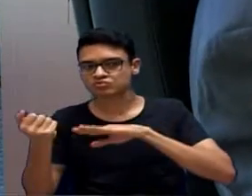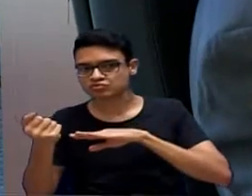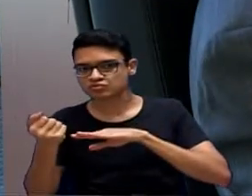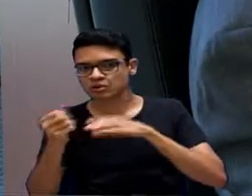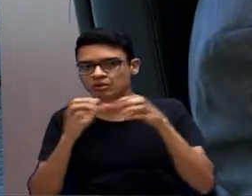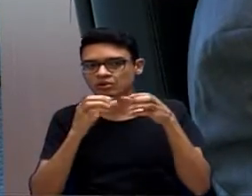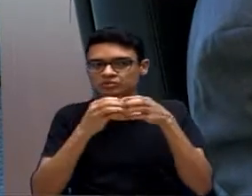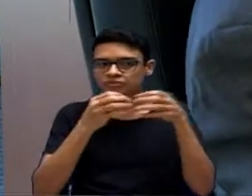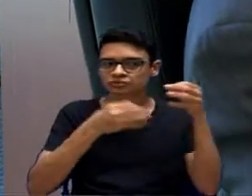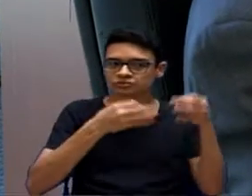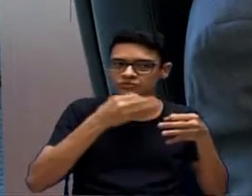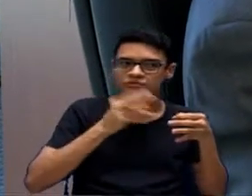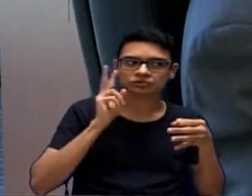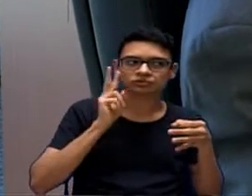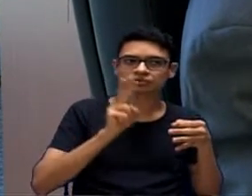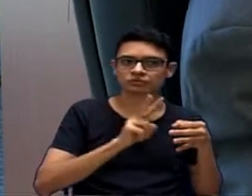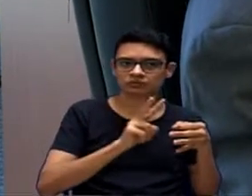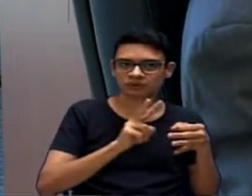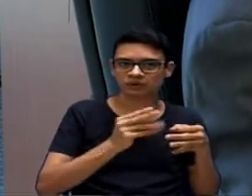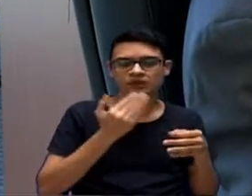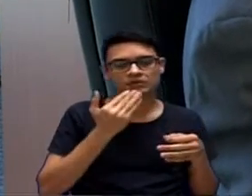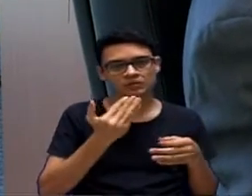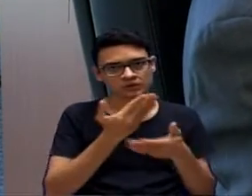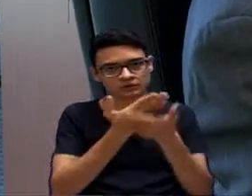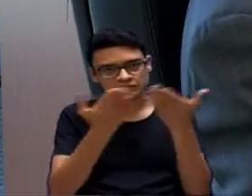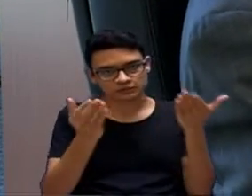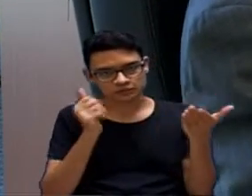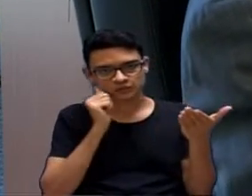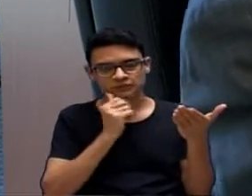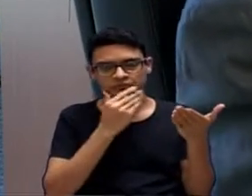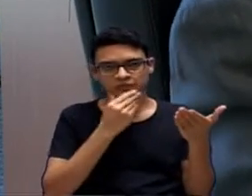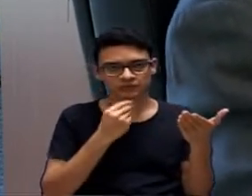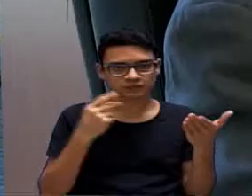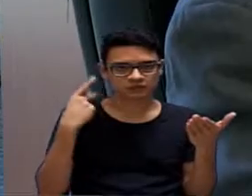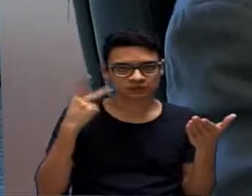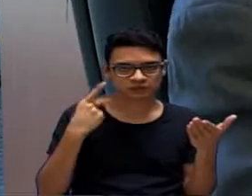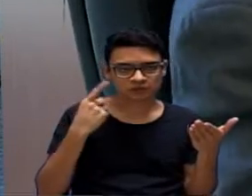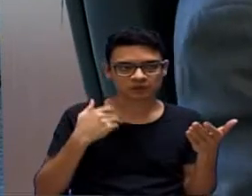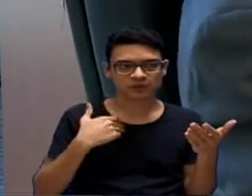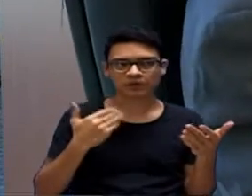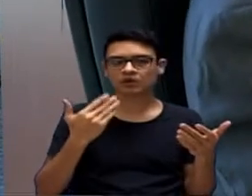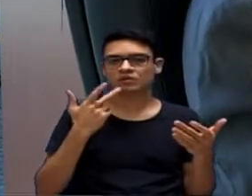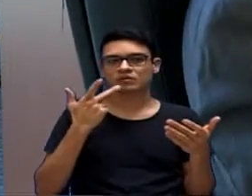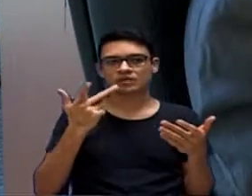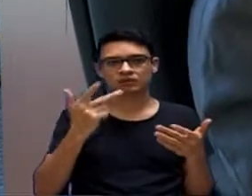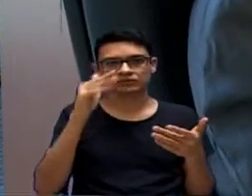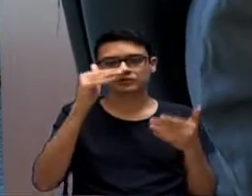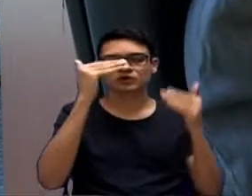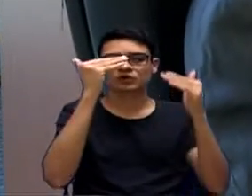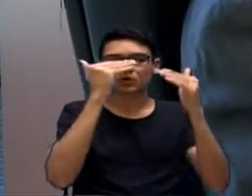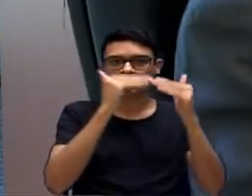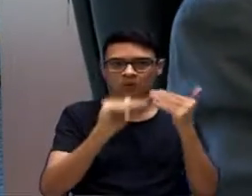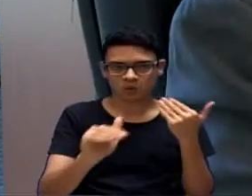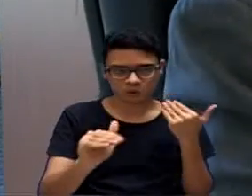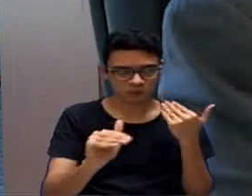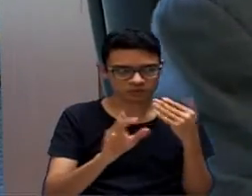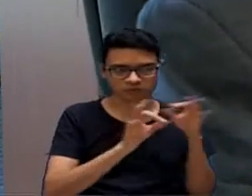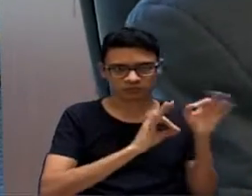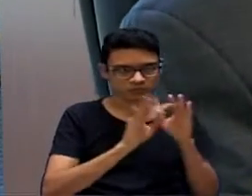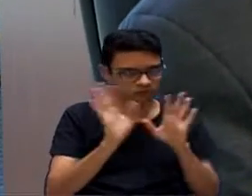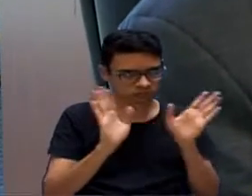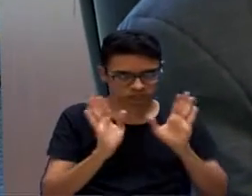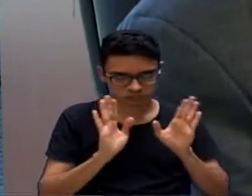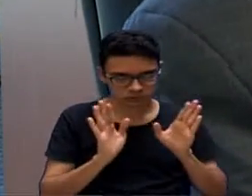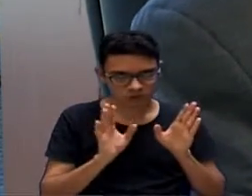é o encaminhamento que eu peço aos senhores vereadores e vereadoras, não estou falando para votar contra o projeto, só para retirar, porque, olha,